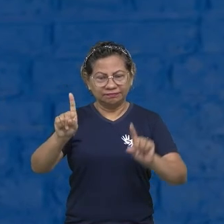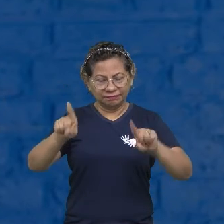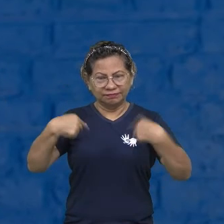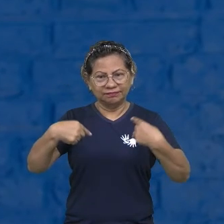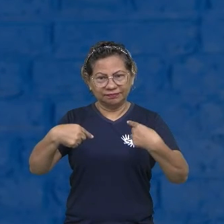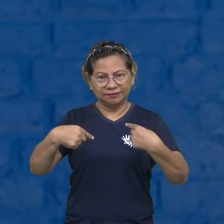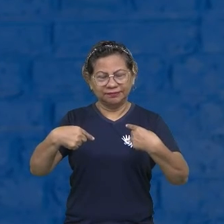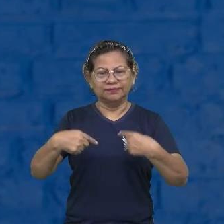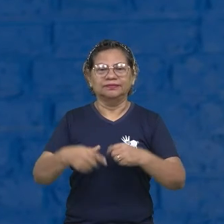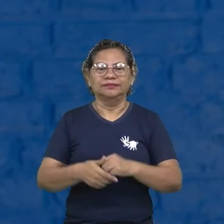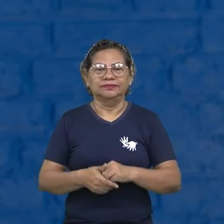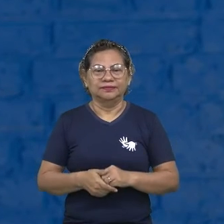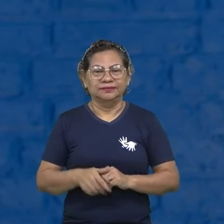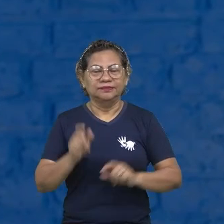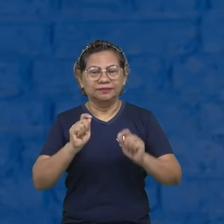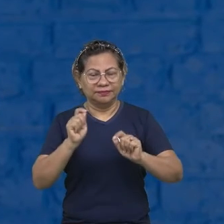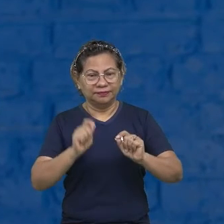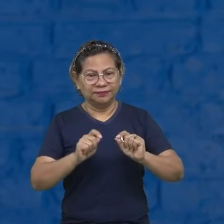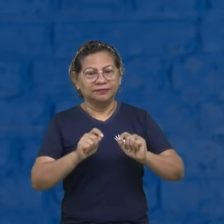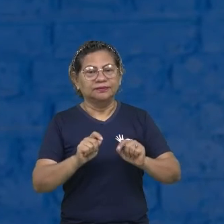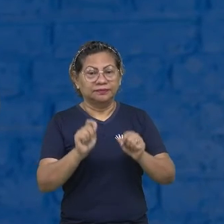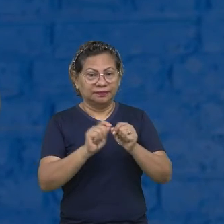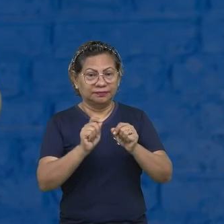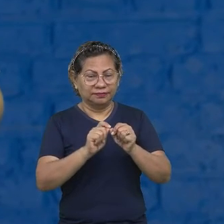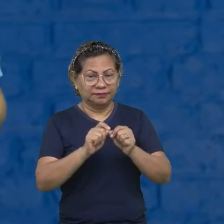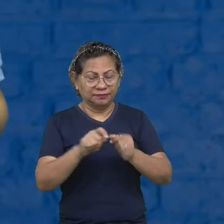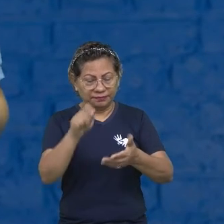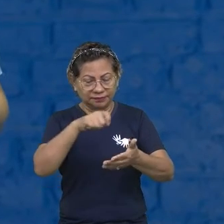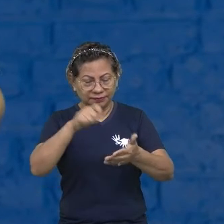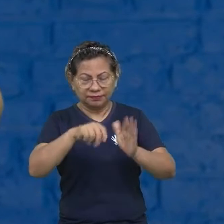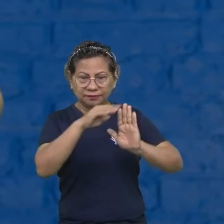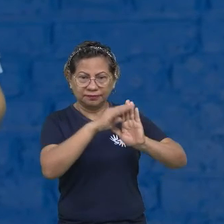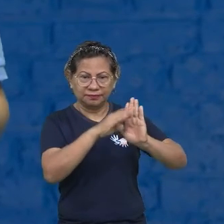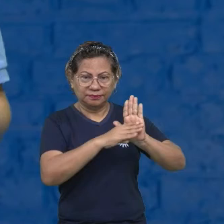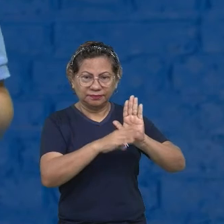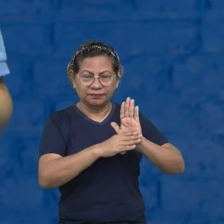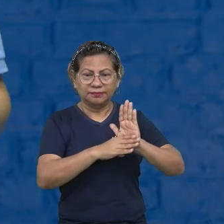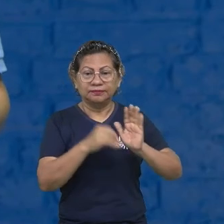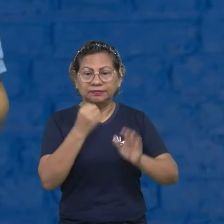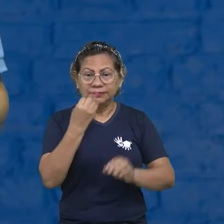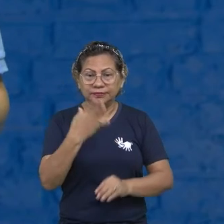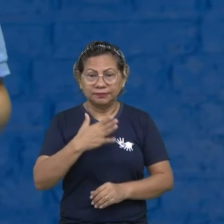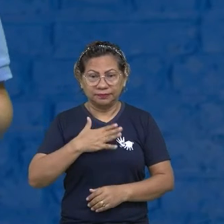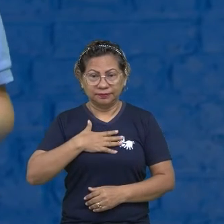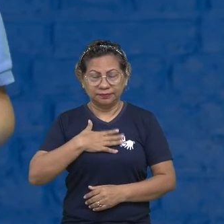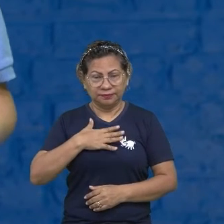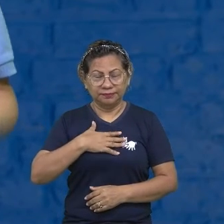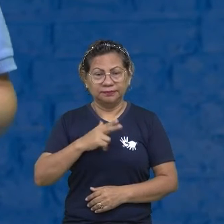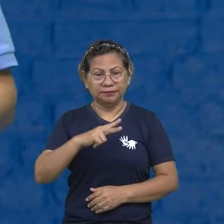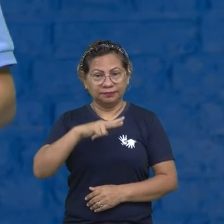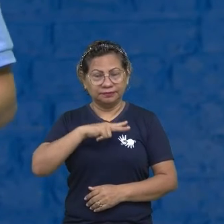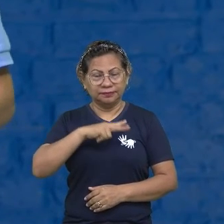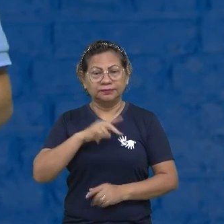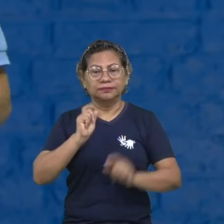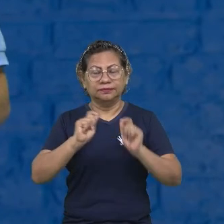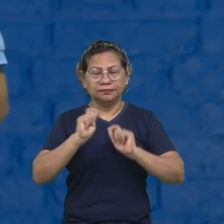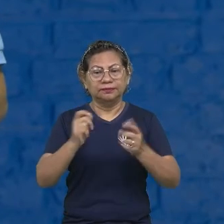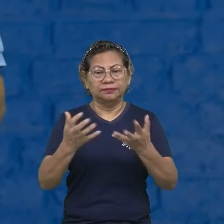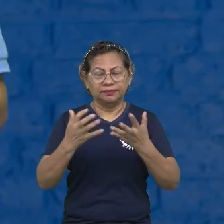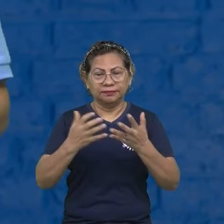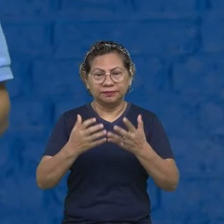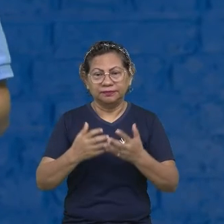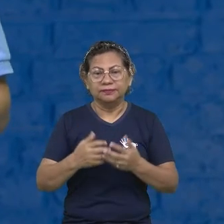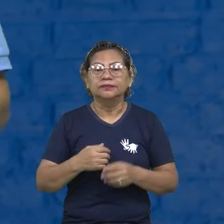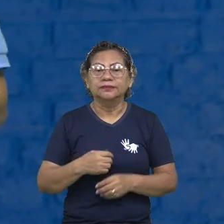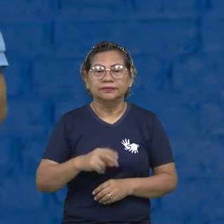você? Eu vou fazer uma lista, né? O que me faz bem? O que eu quero? O que eu pretendo daqui a dois anos,